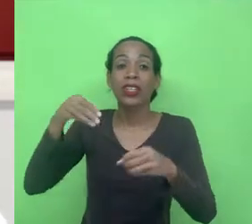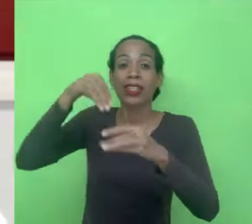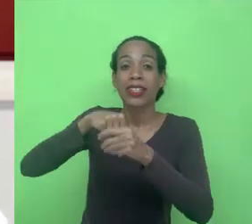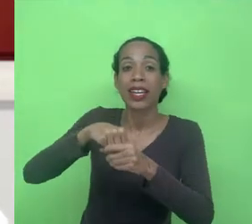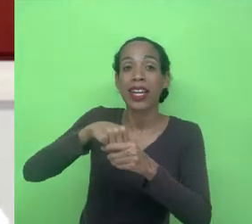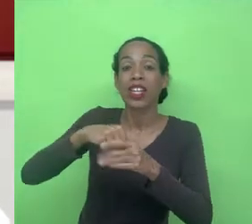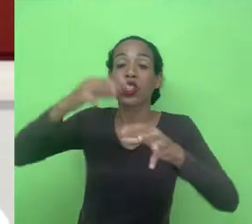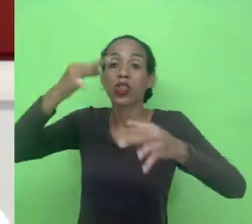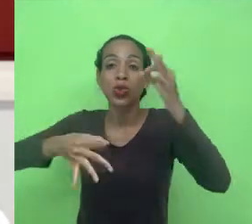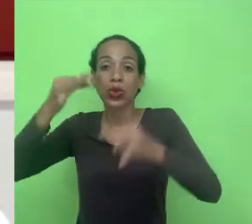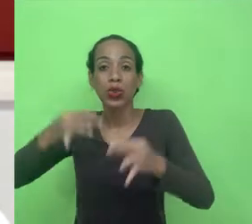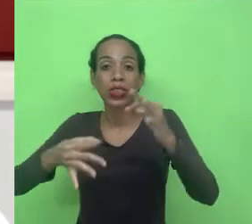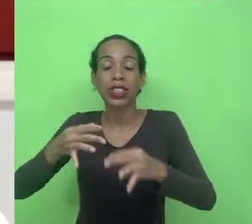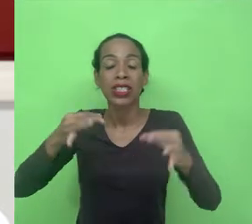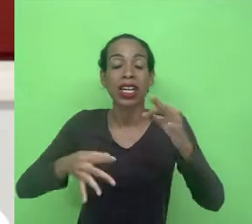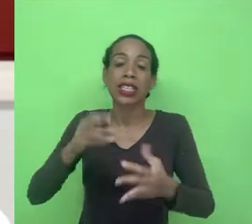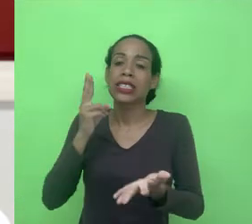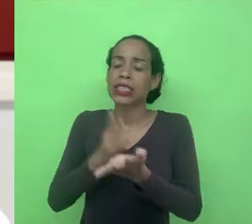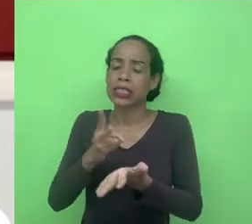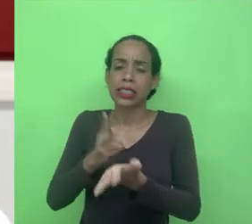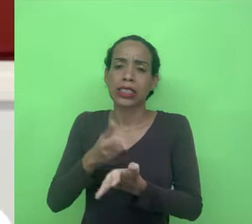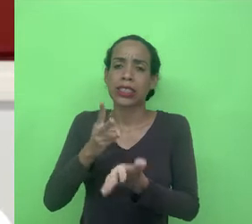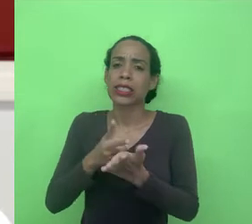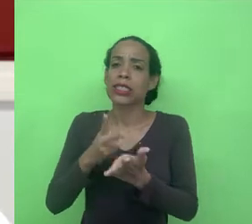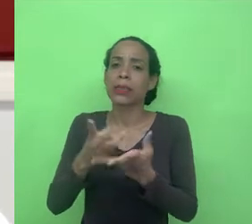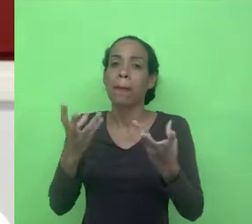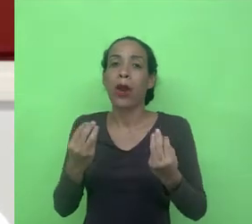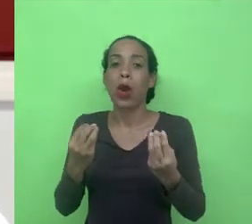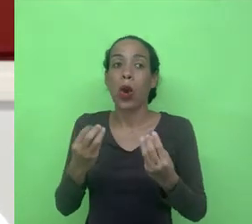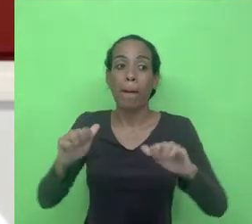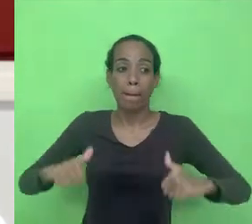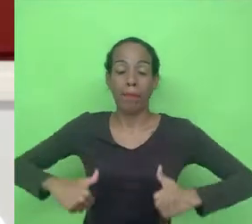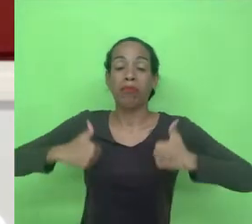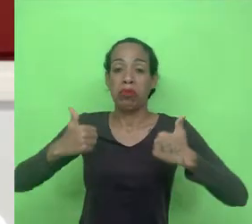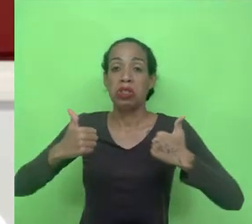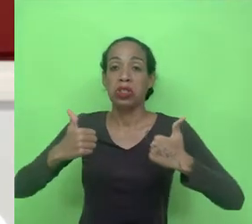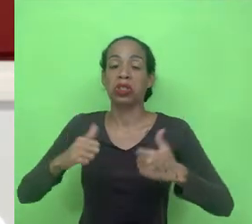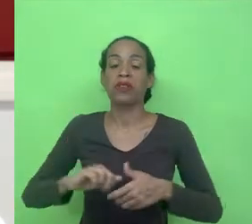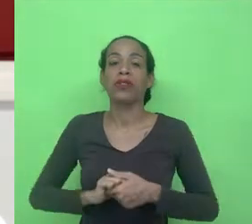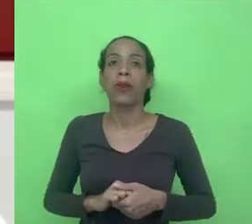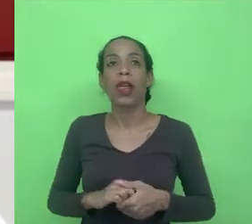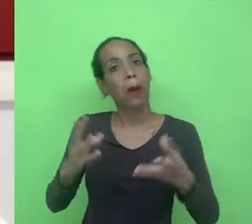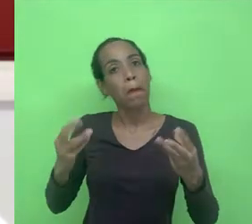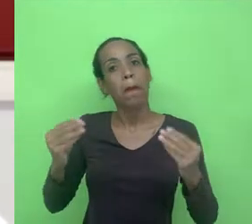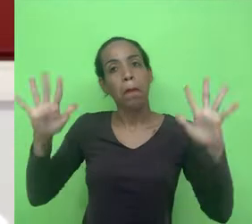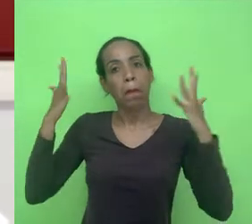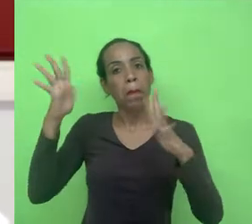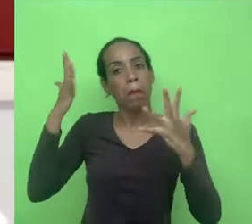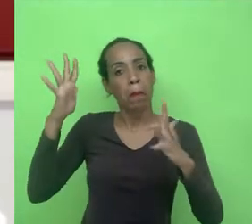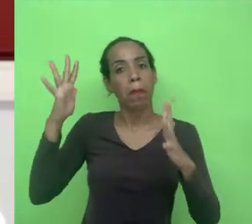judiciário ela é sempre muito, muito positiva. Então, mais uma vez, parabéns pela iniciativa